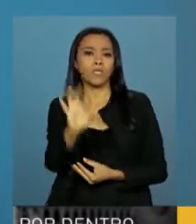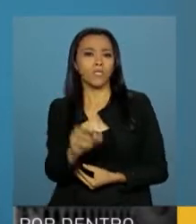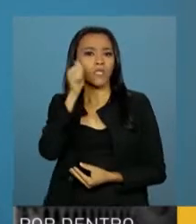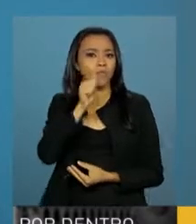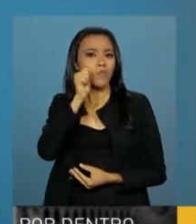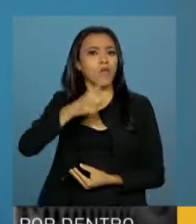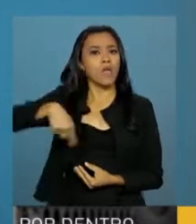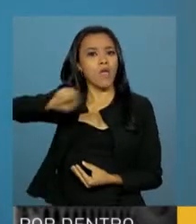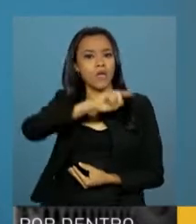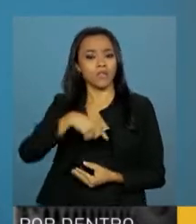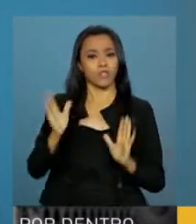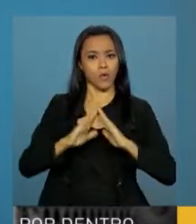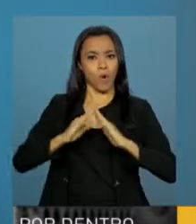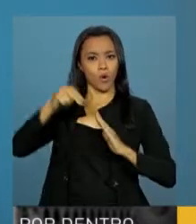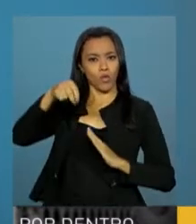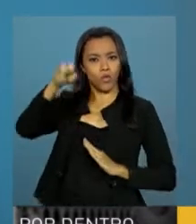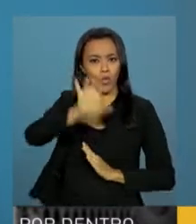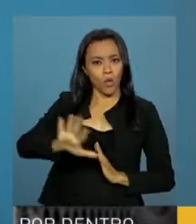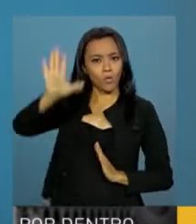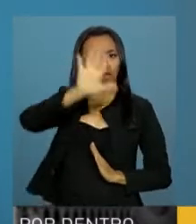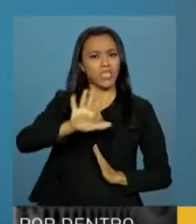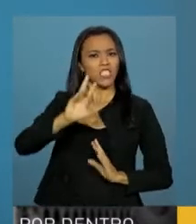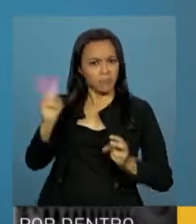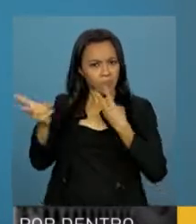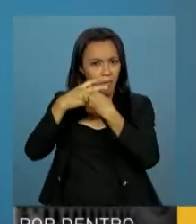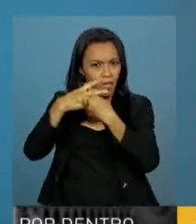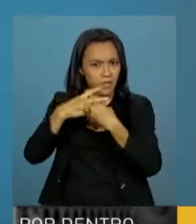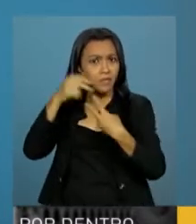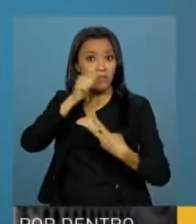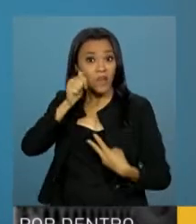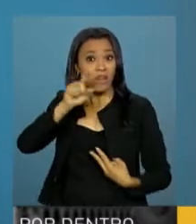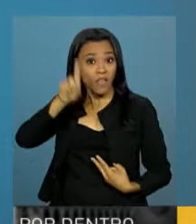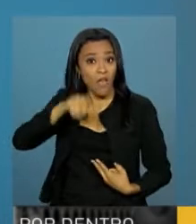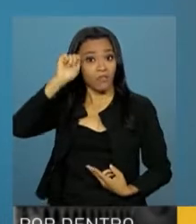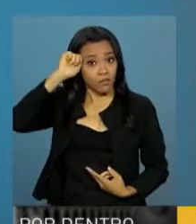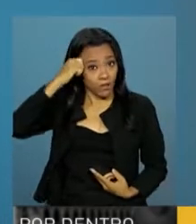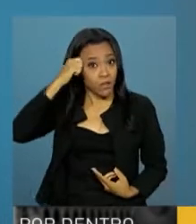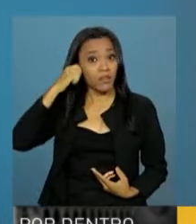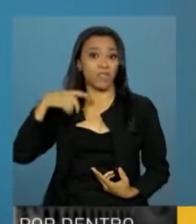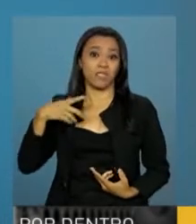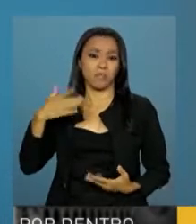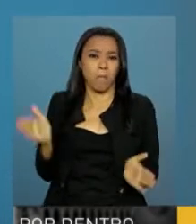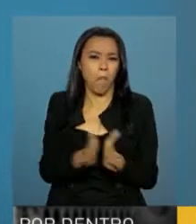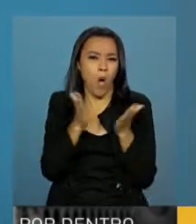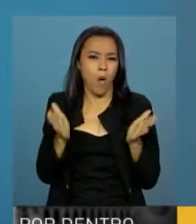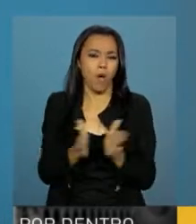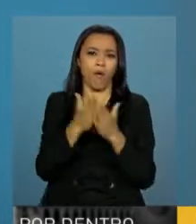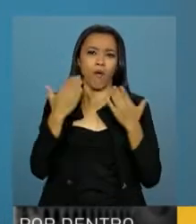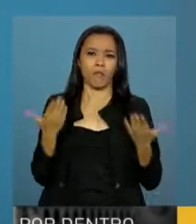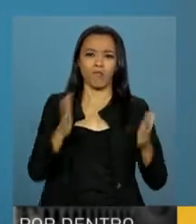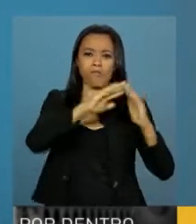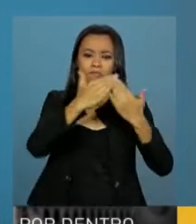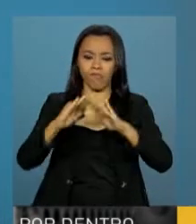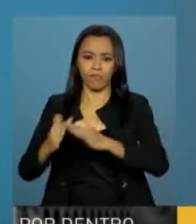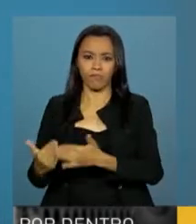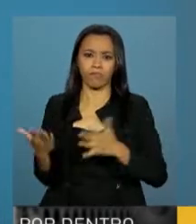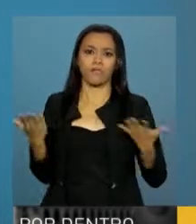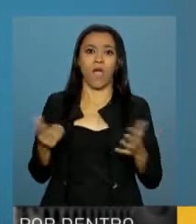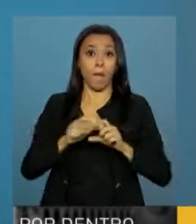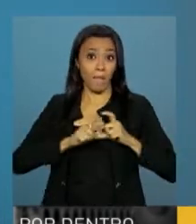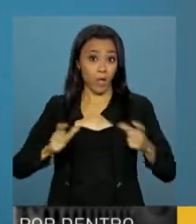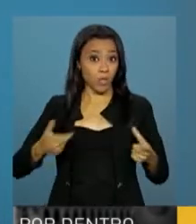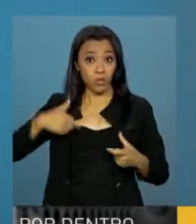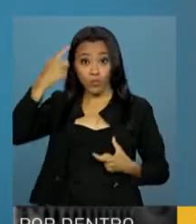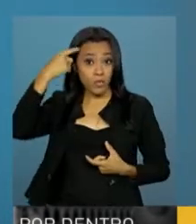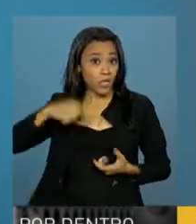do Nordeste que estão no cárcere são mulheres negras, pretas, pobres, da periferia, na grande maioria